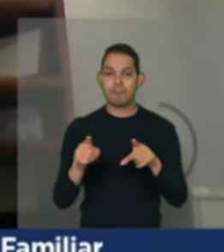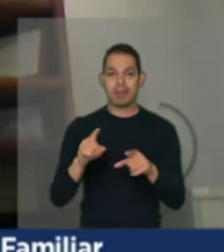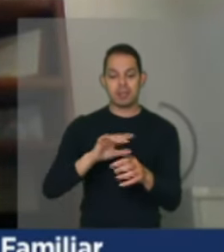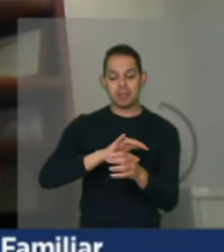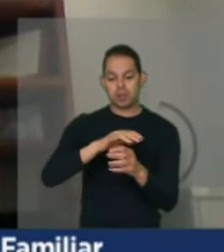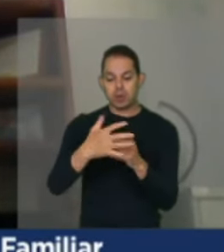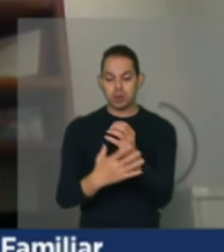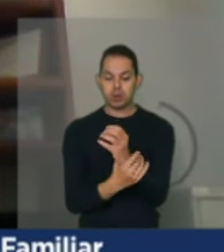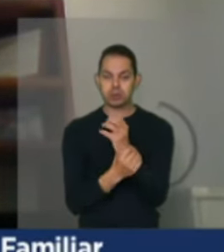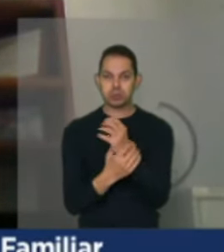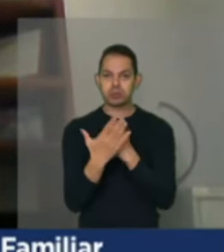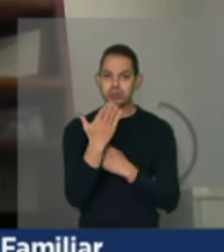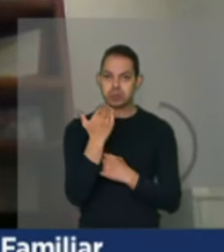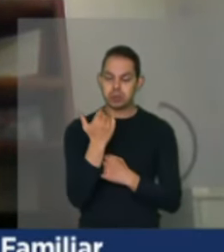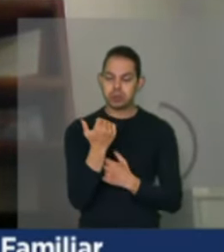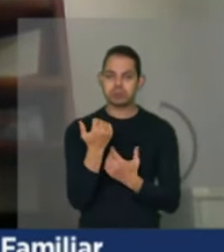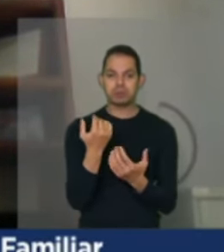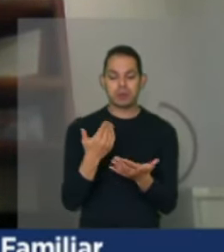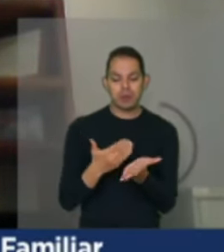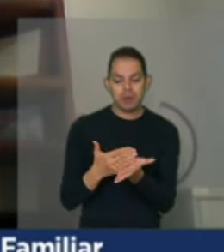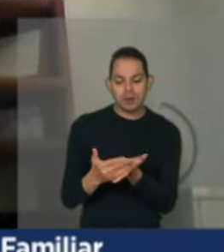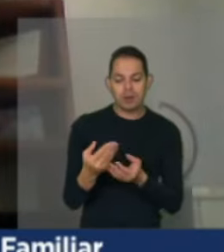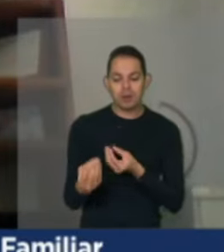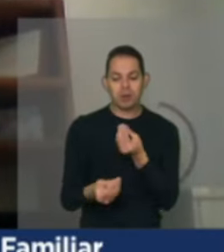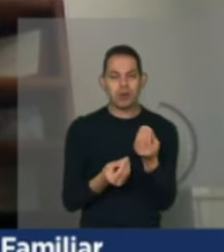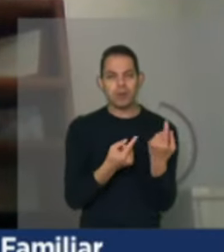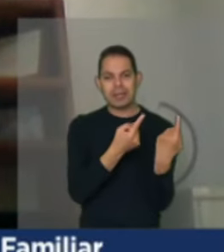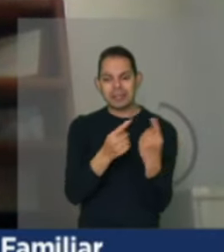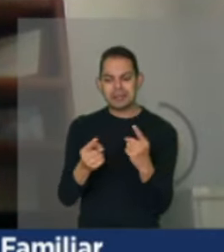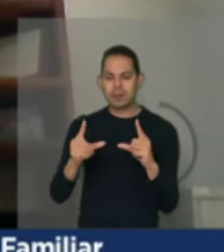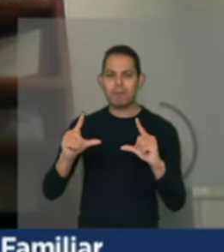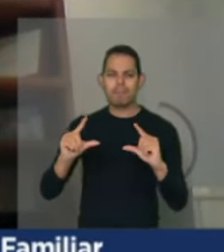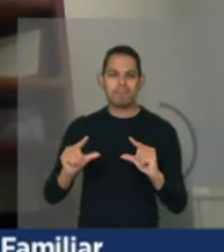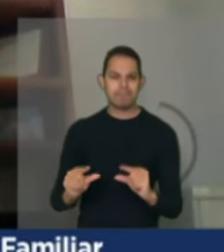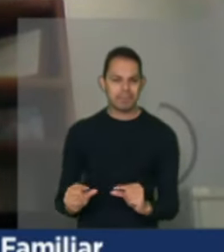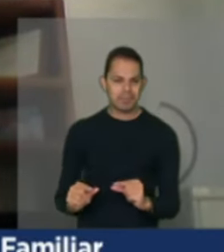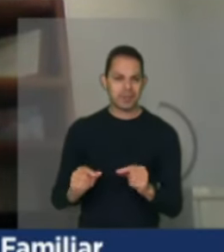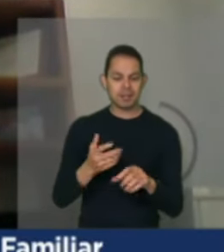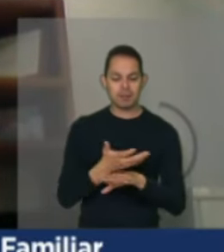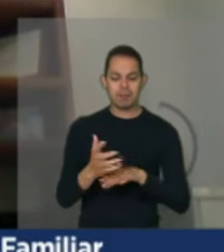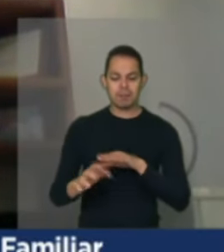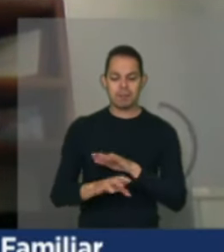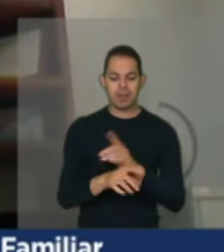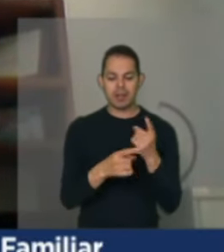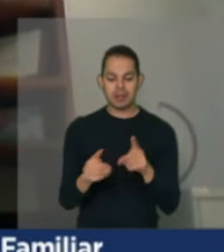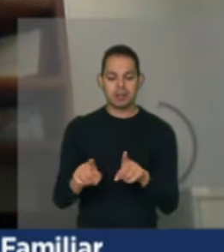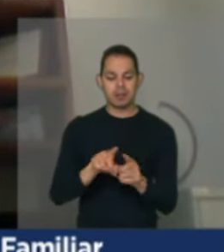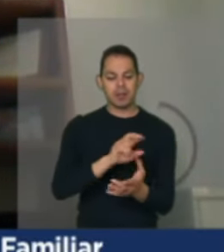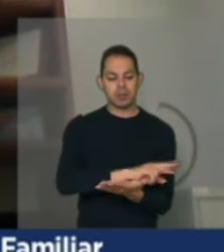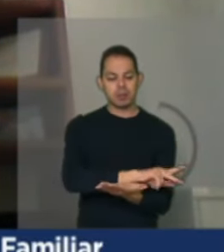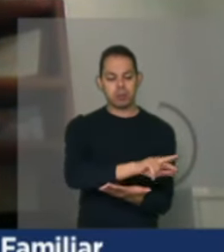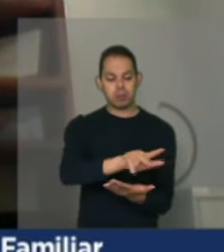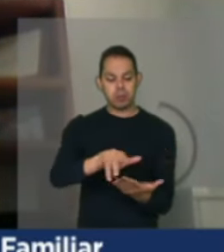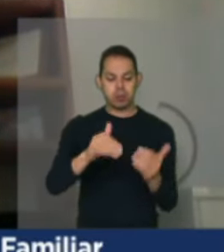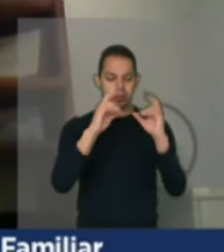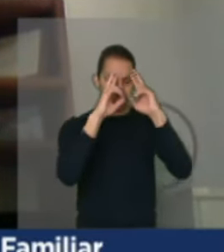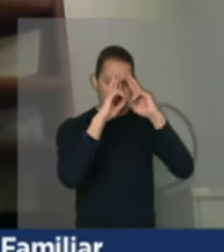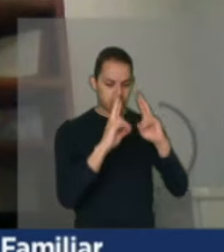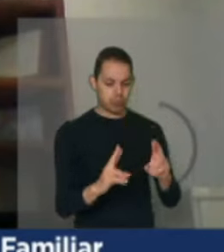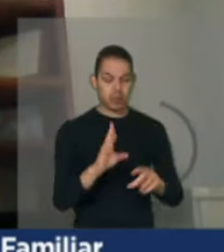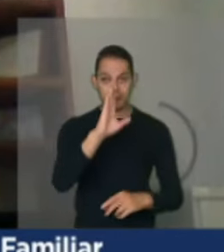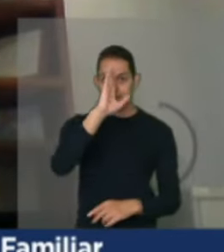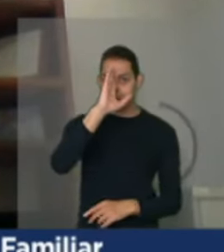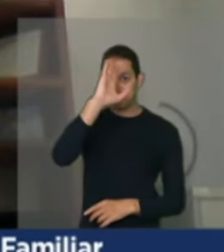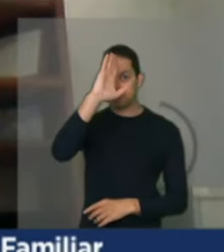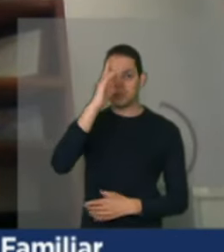se dá a partir de uma agressão mínima ao meio ambiente, a partir do respeito à diversidade e sobretudo a partir